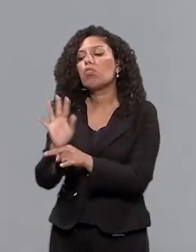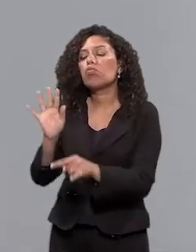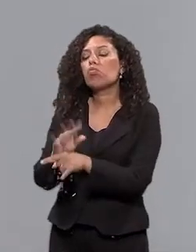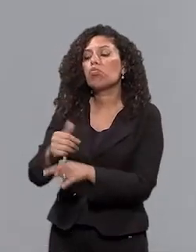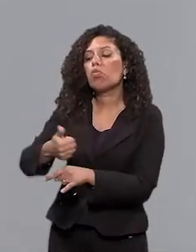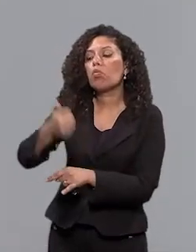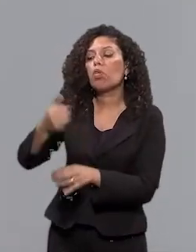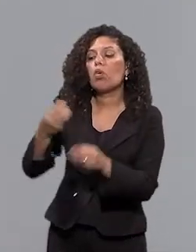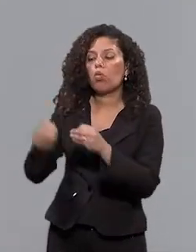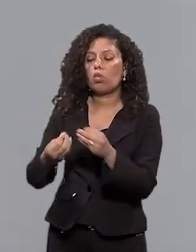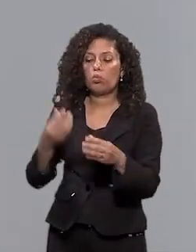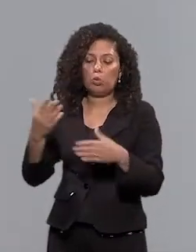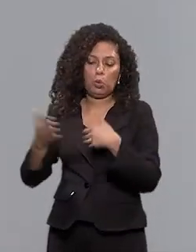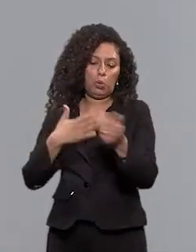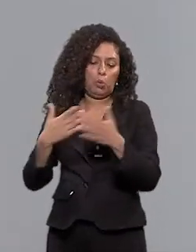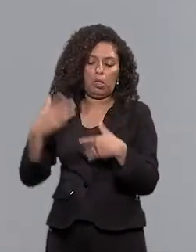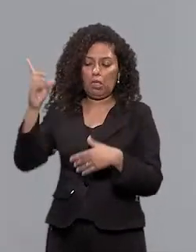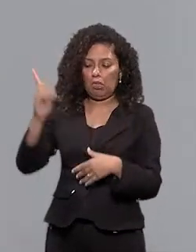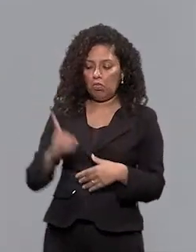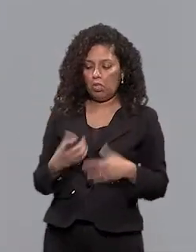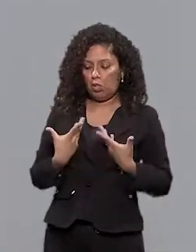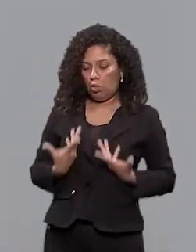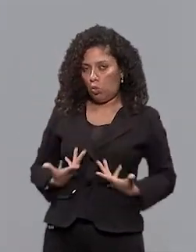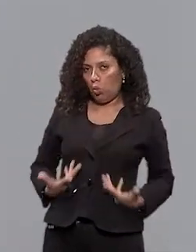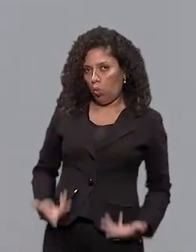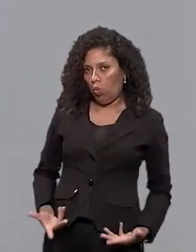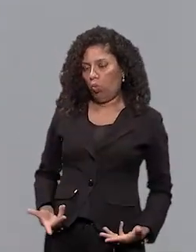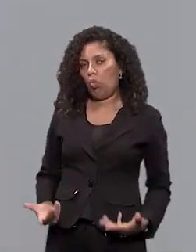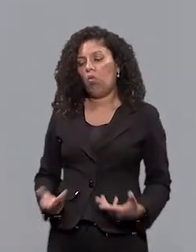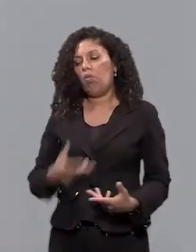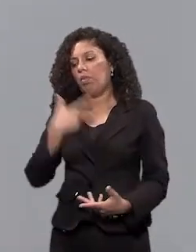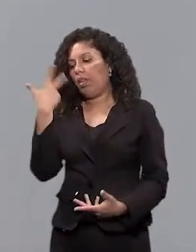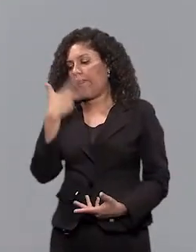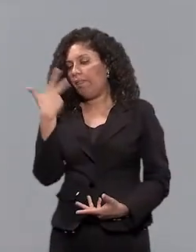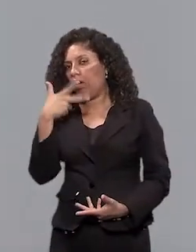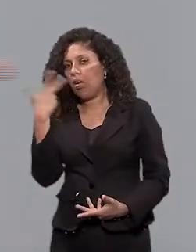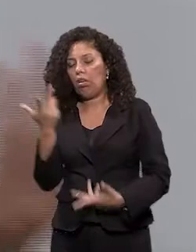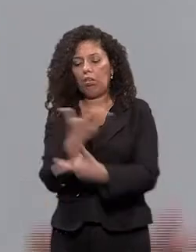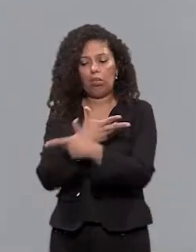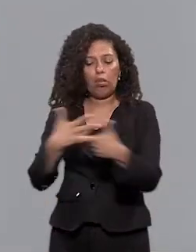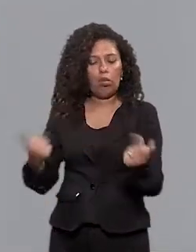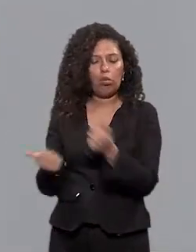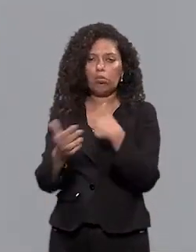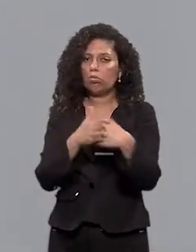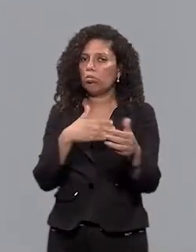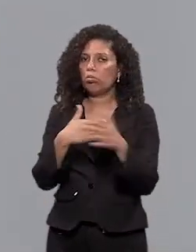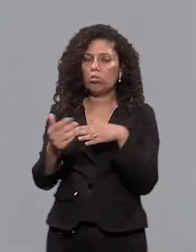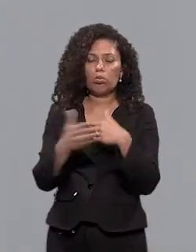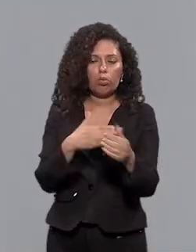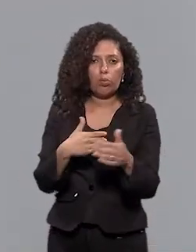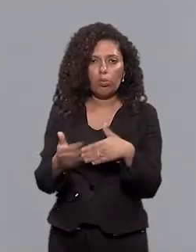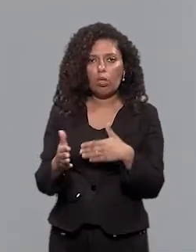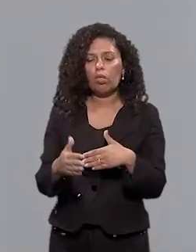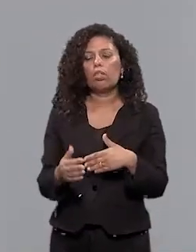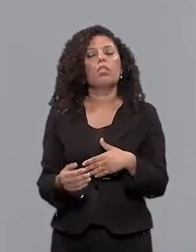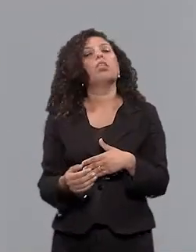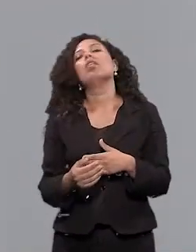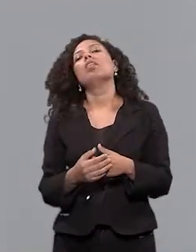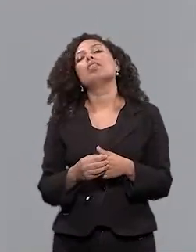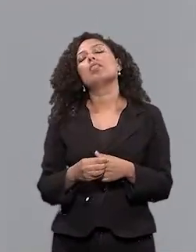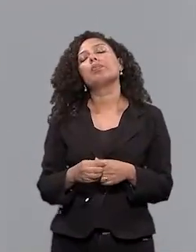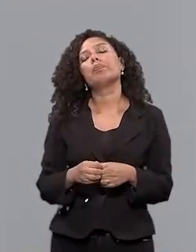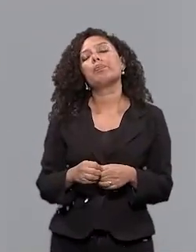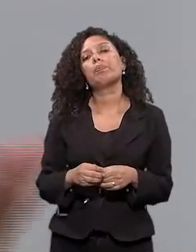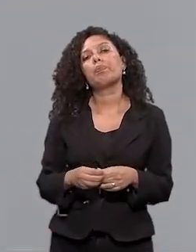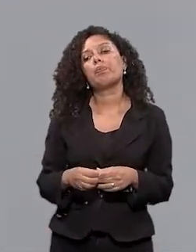de ordem física Seja de... Da fala Seja lá qual for a questão Dessa pessoa que